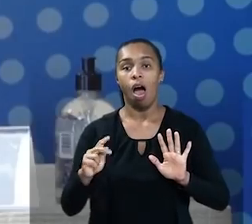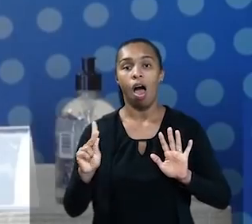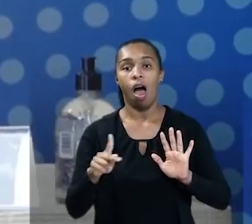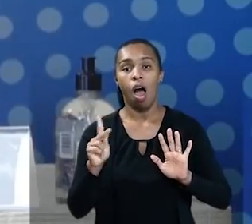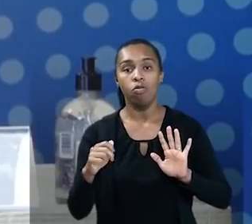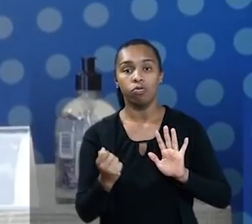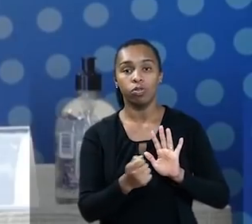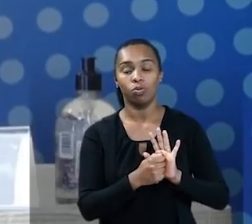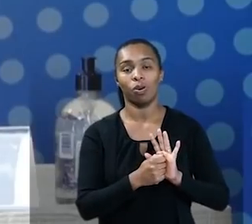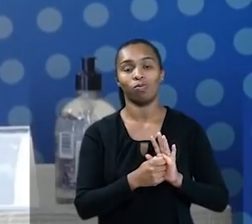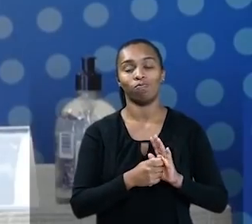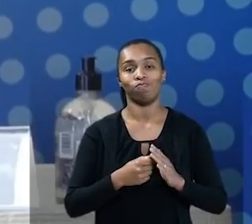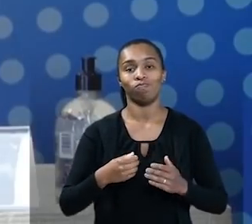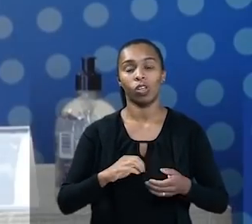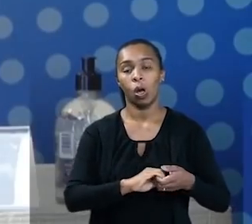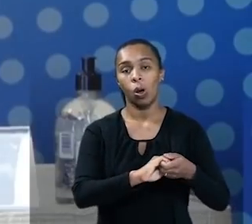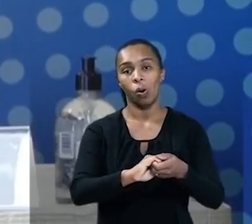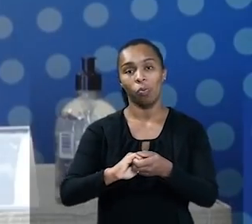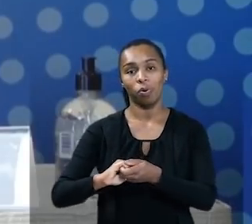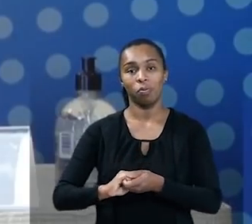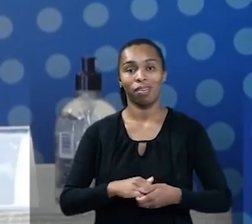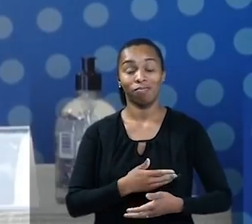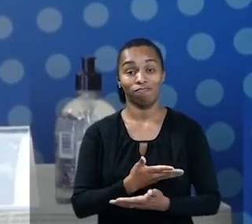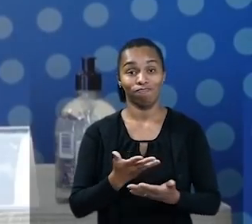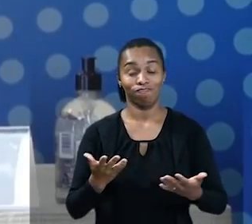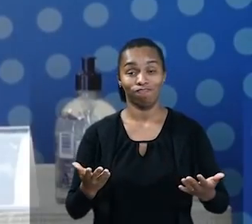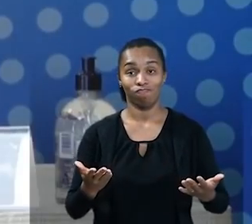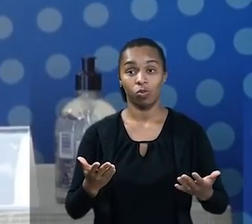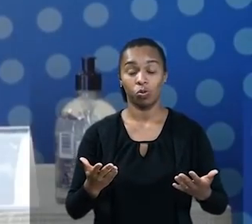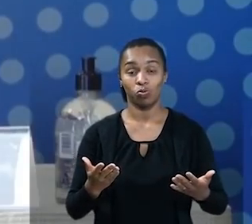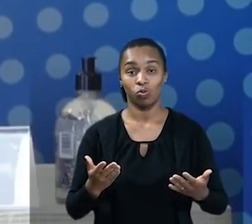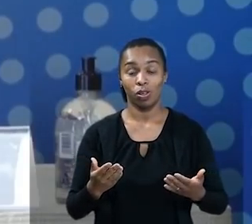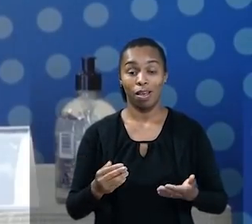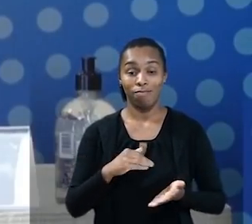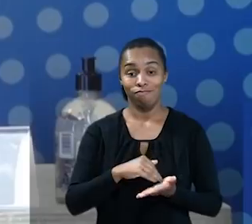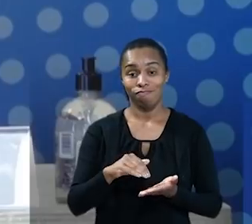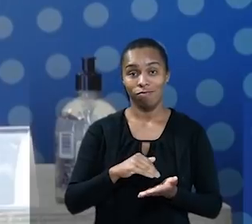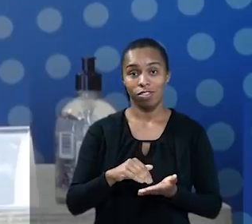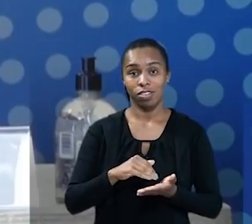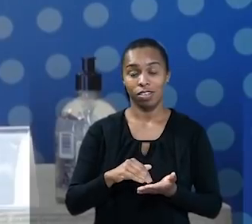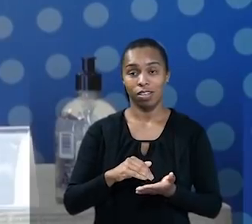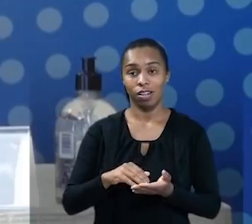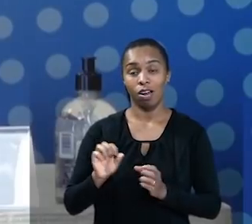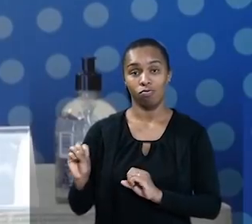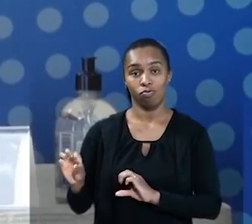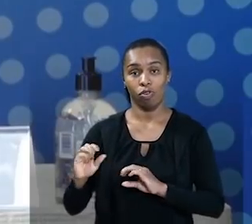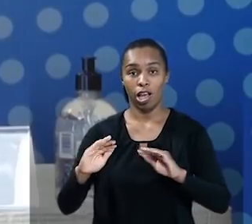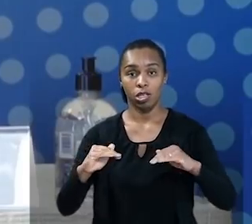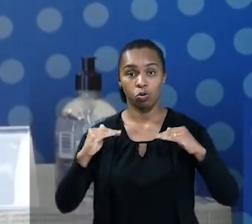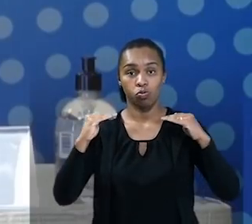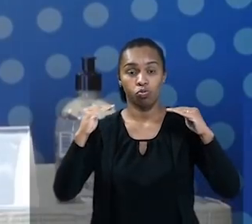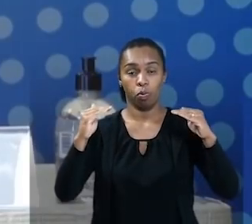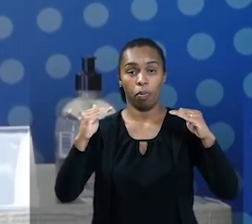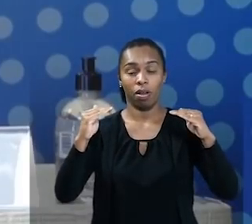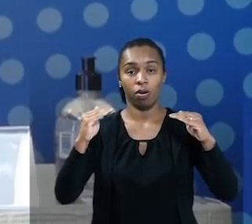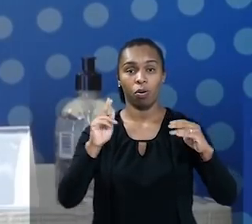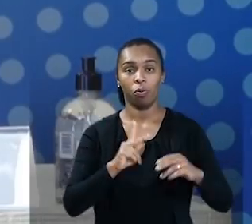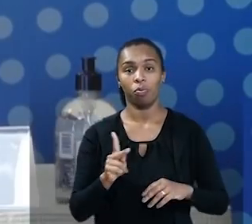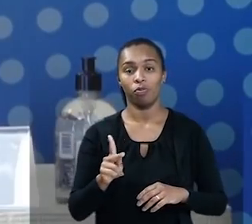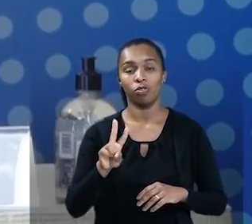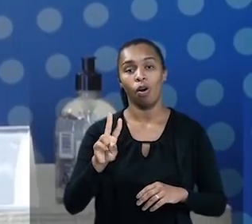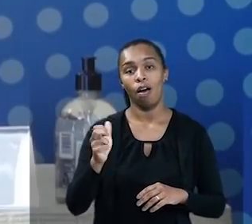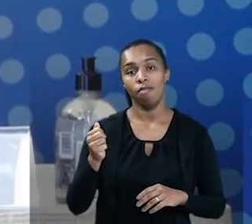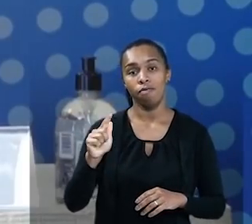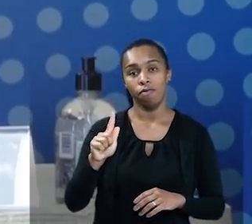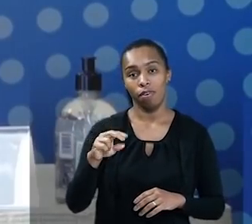Cumprimentar a todos aqui também, na presença do secretário de Educação Superior, professor Wagner.